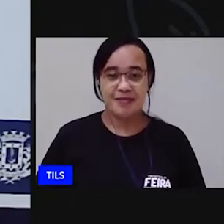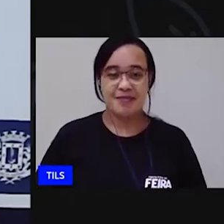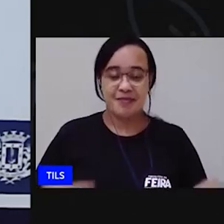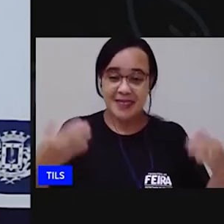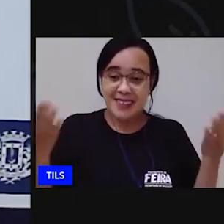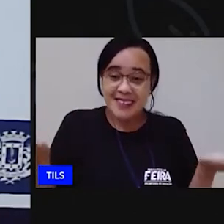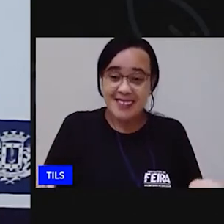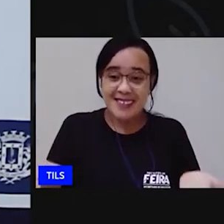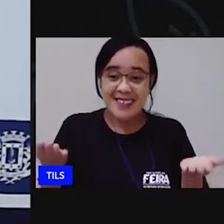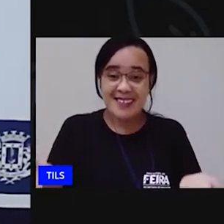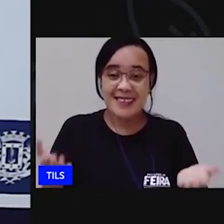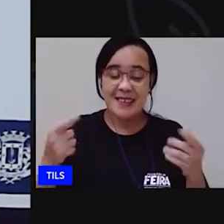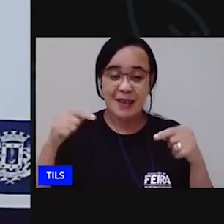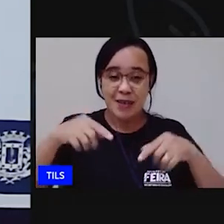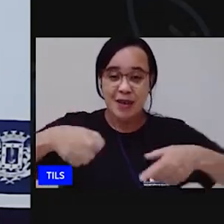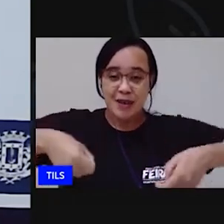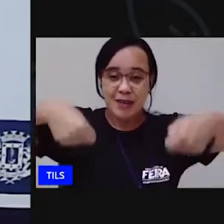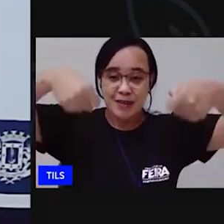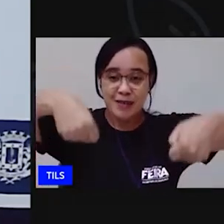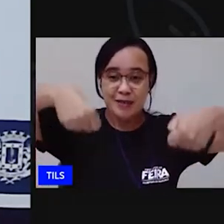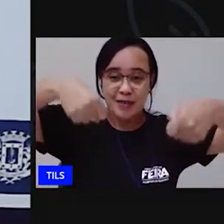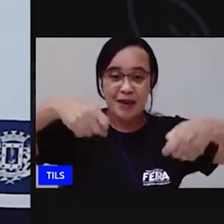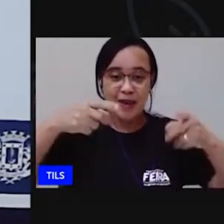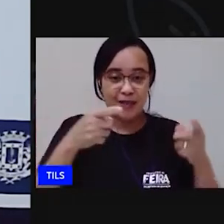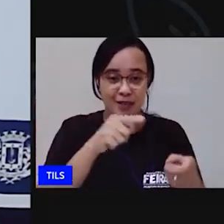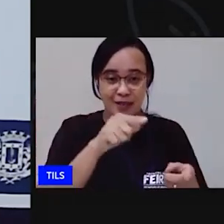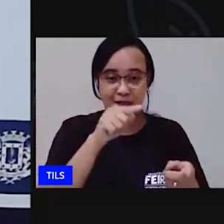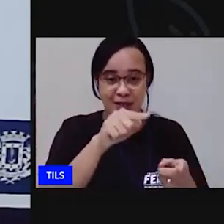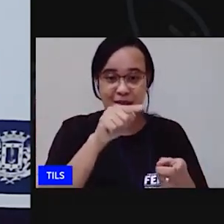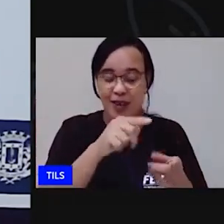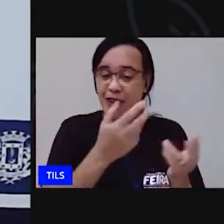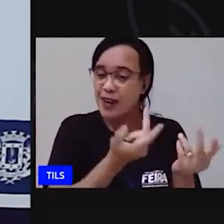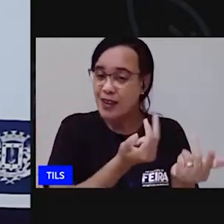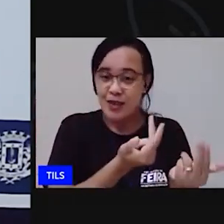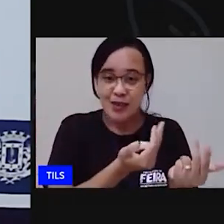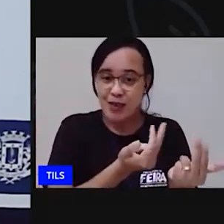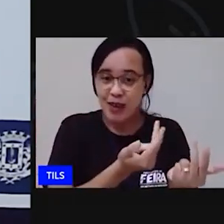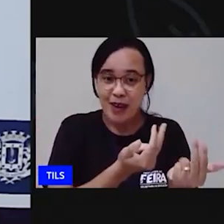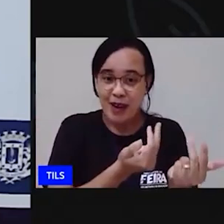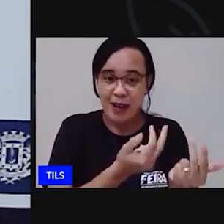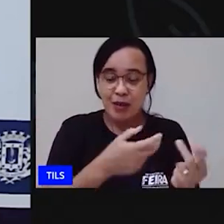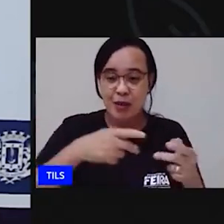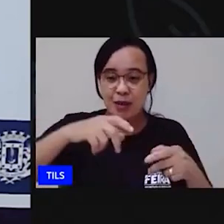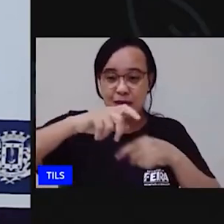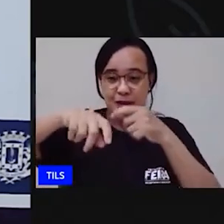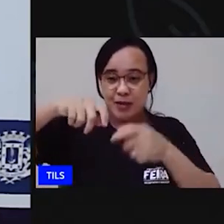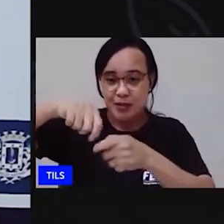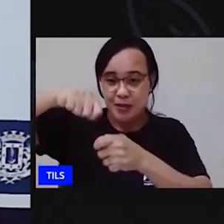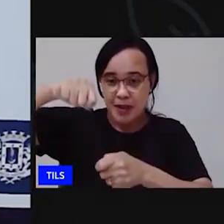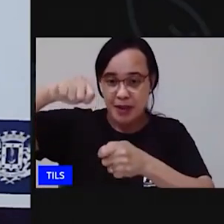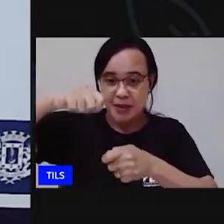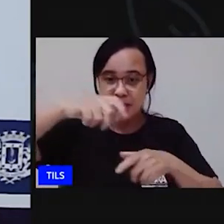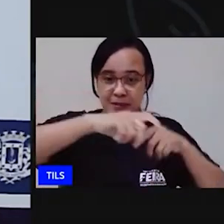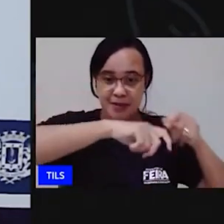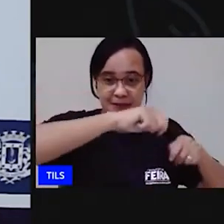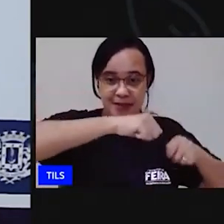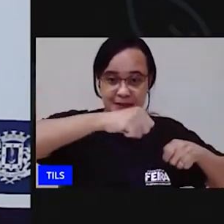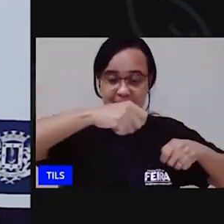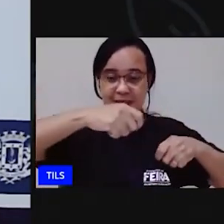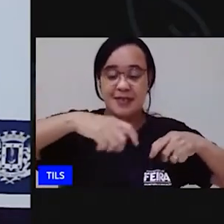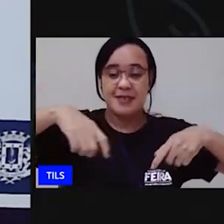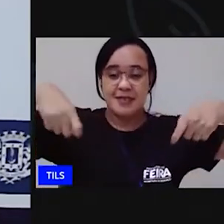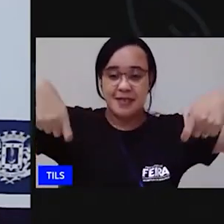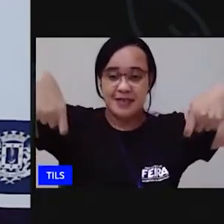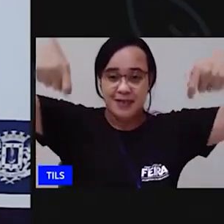Então, os baldes ficaram desse jeito. Olha, com dois barbantes amarrados de um